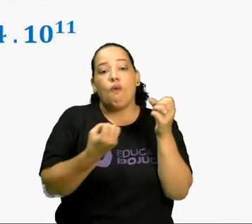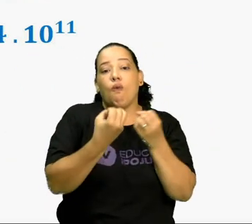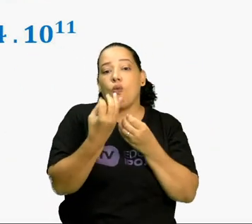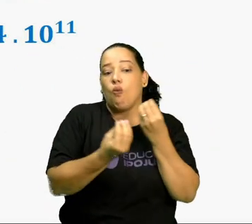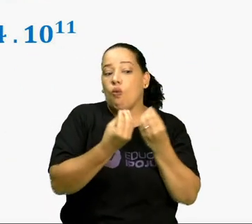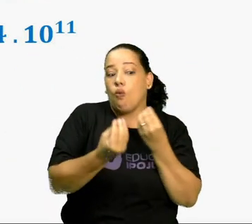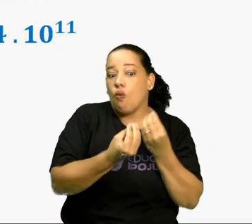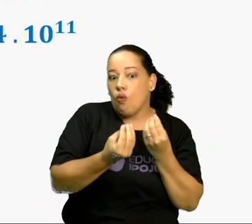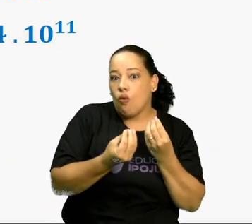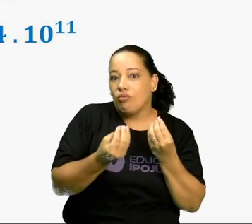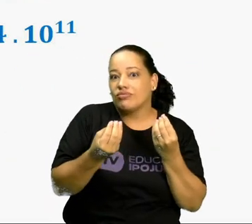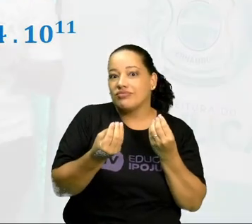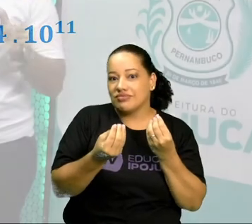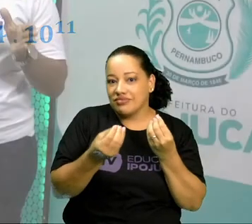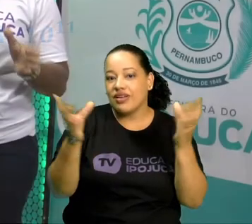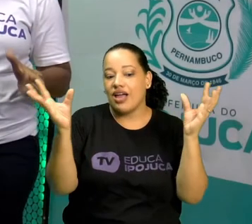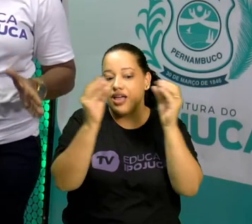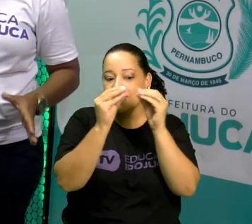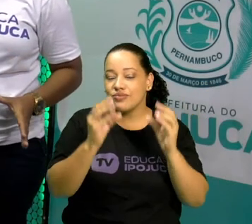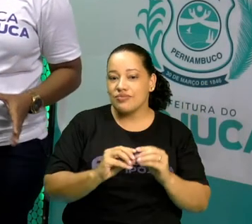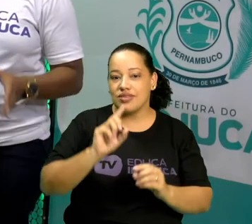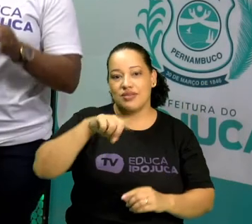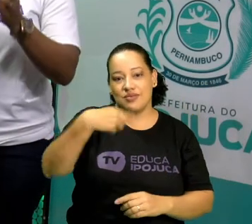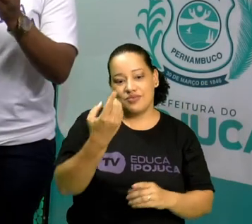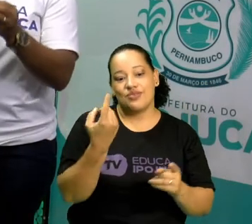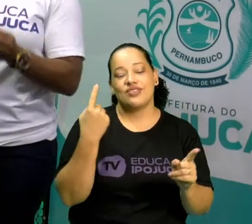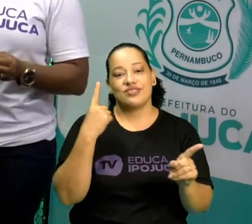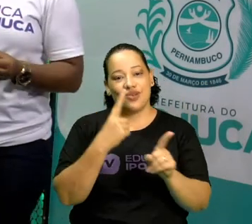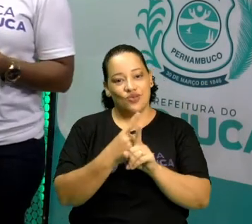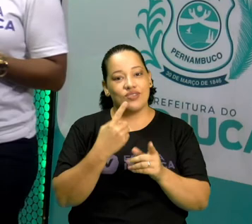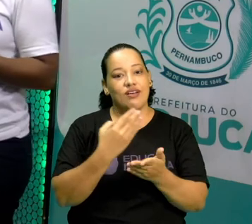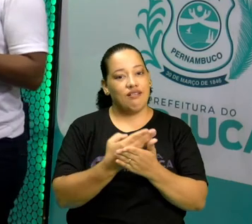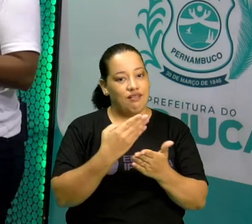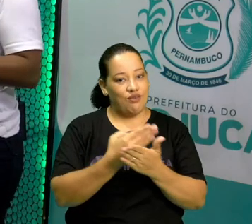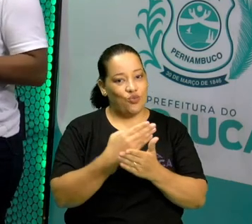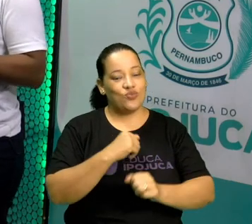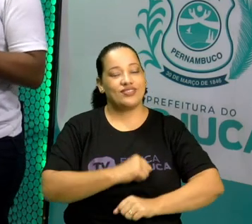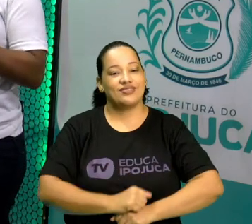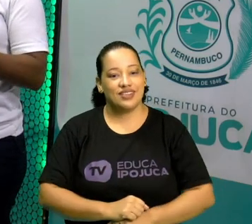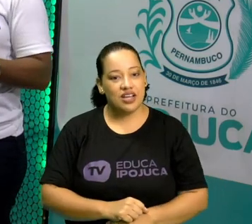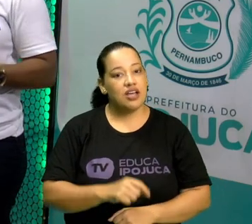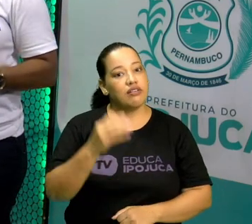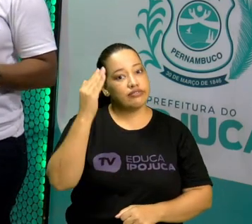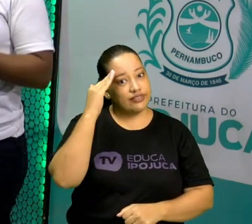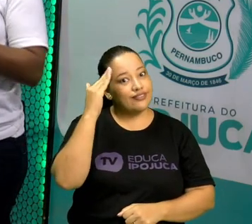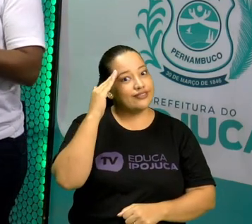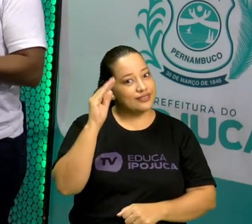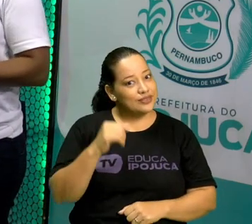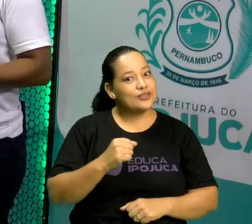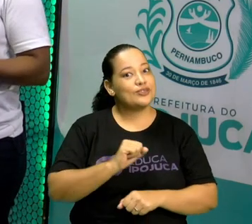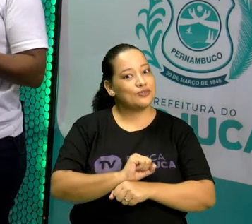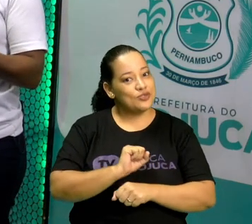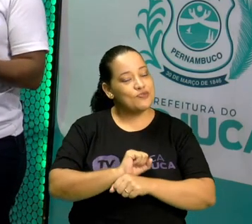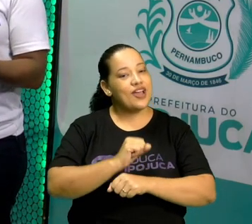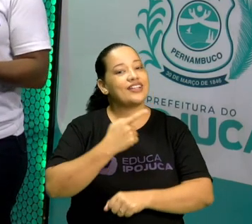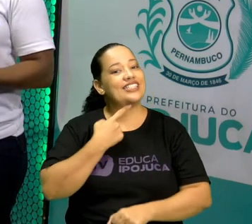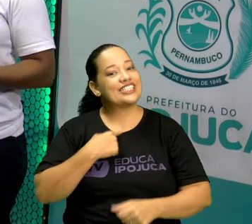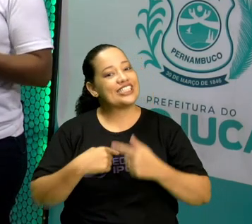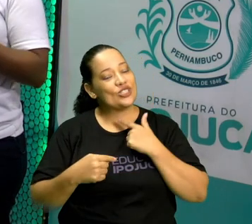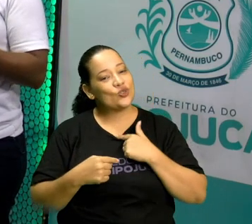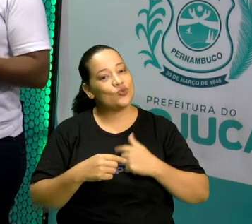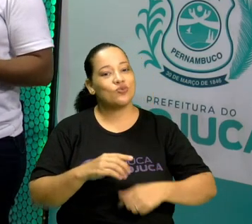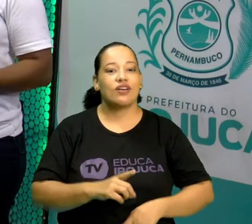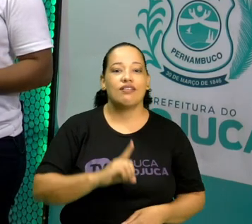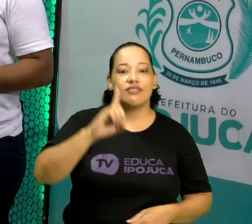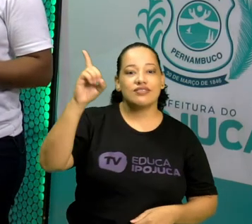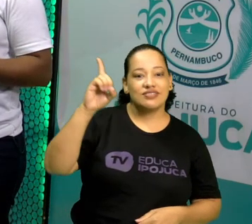vamos nos encontrar na próxima aula. E espero que você tenha entendido o assunto. Então, fique com Deus,